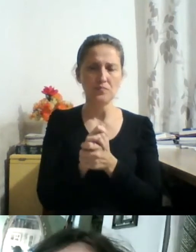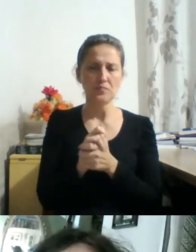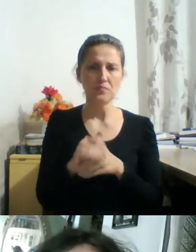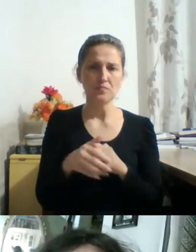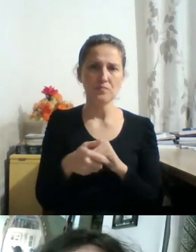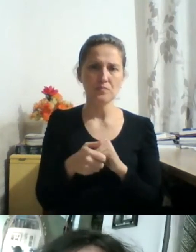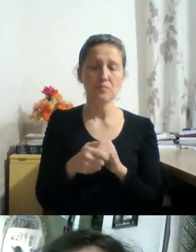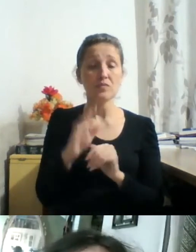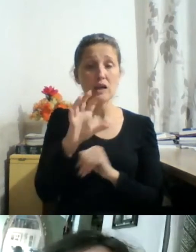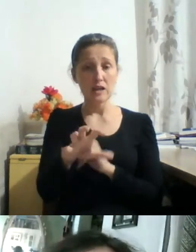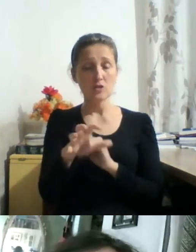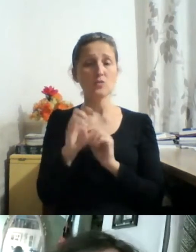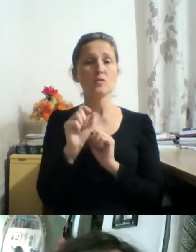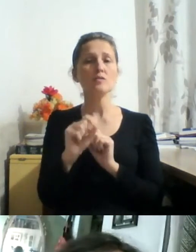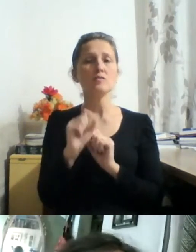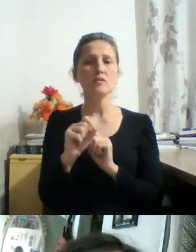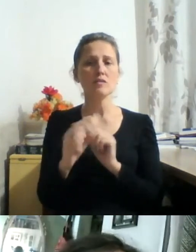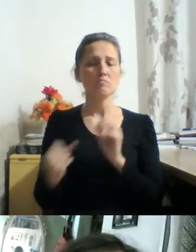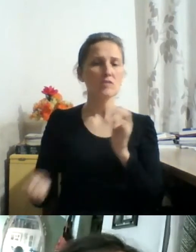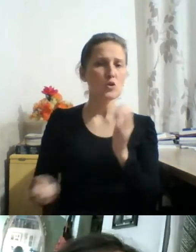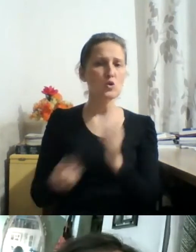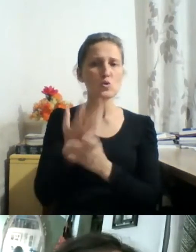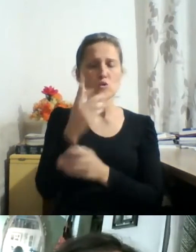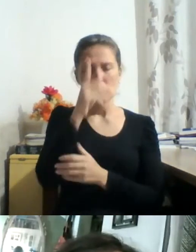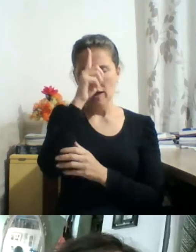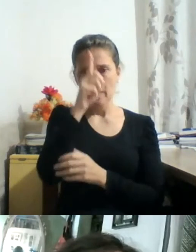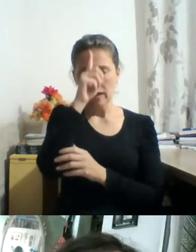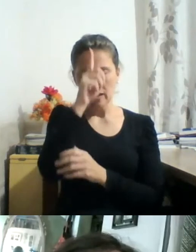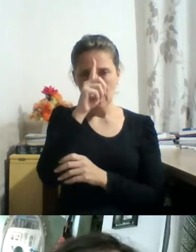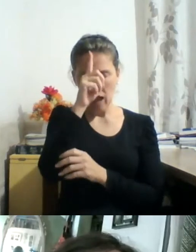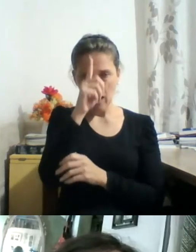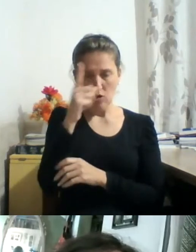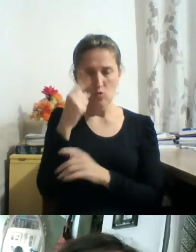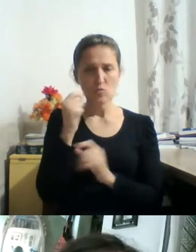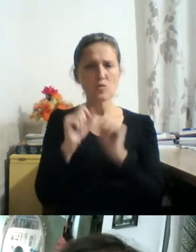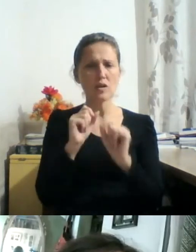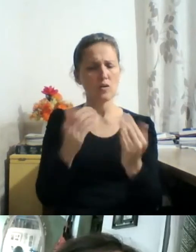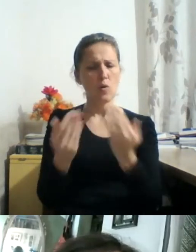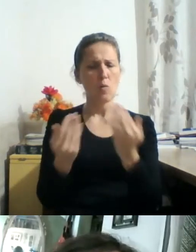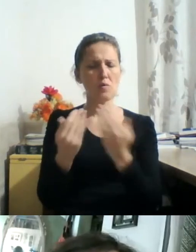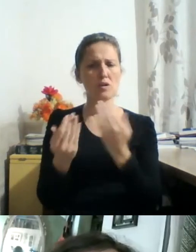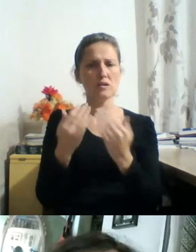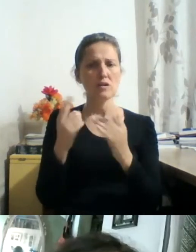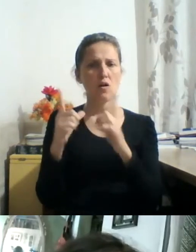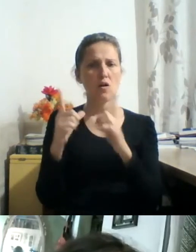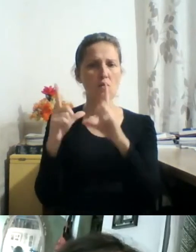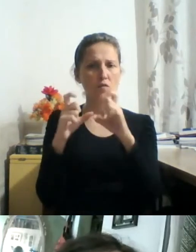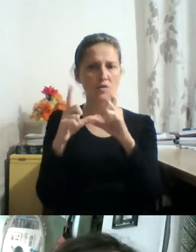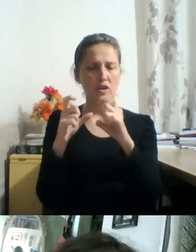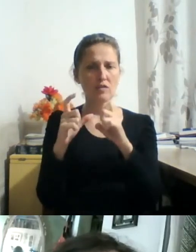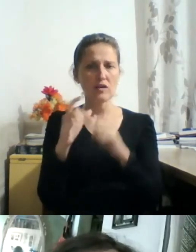Disso surge a ideia desse paradoxo fotográfico que é a ficção